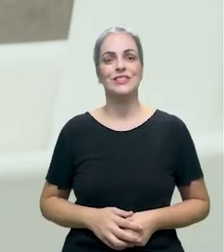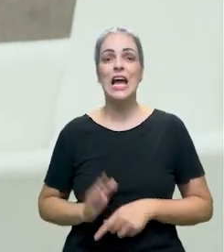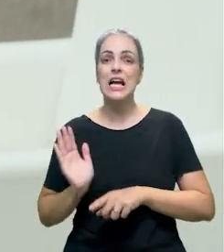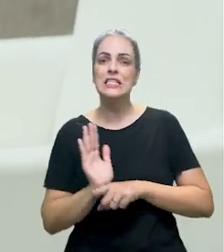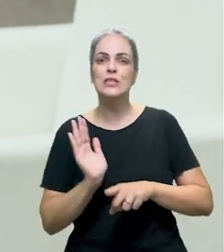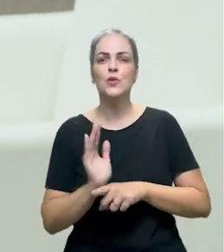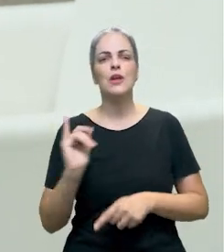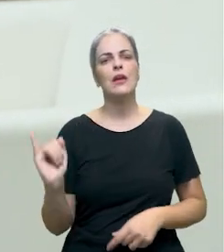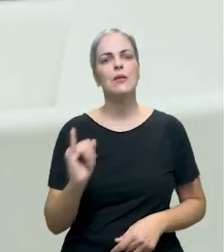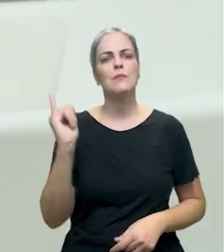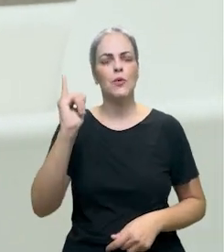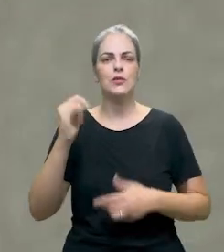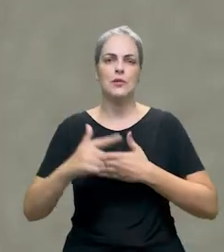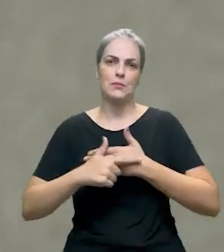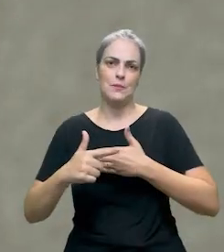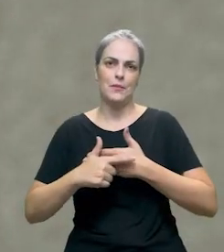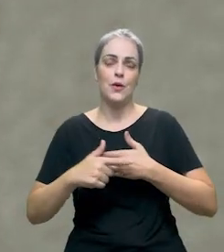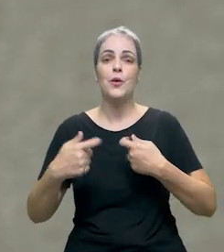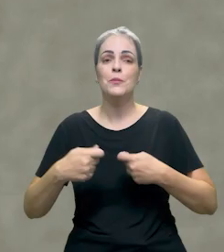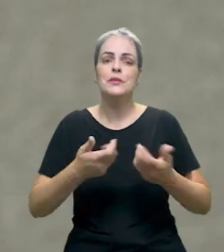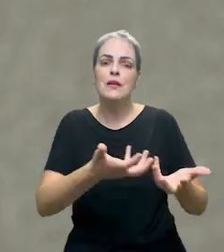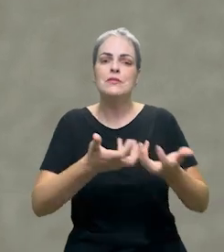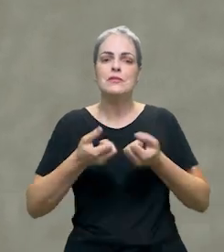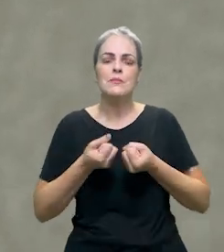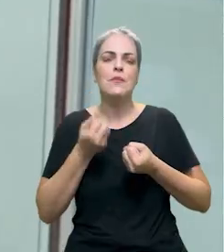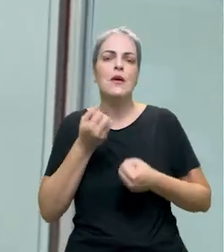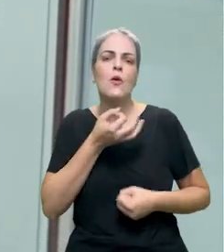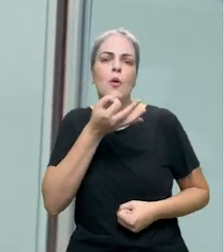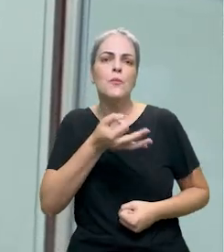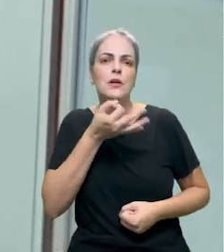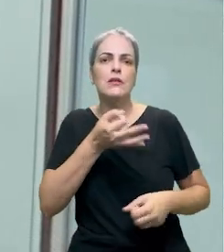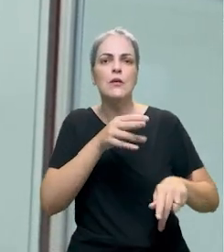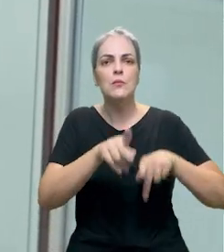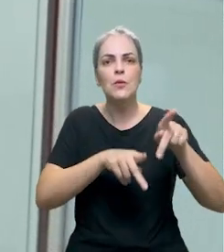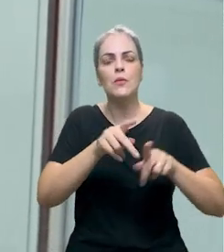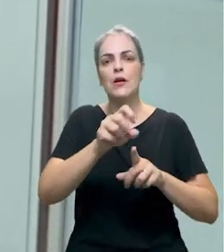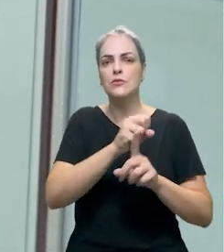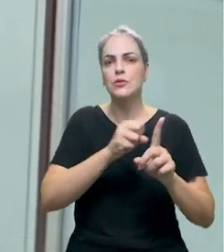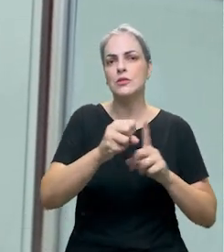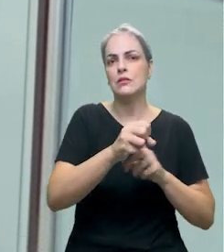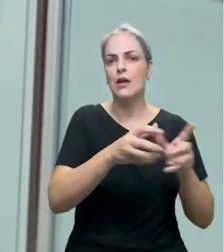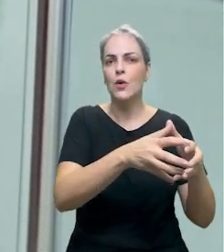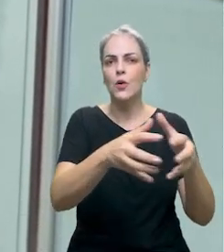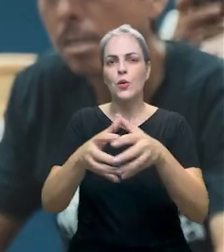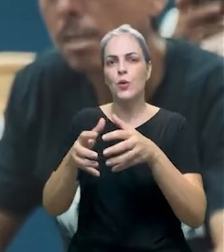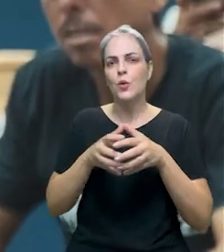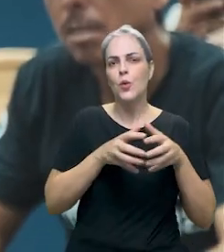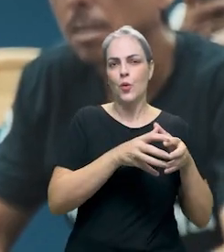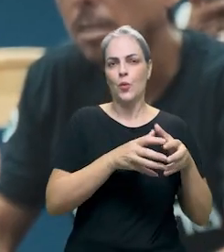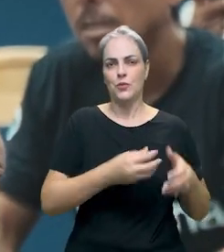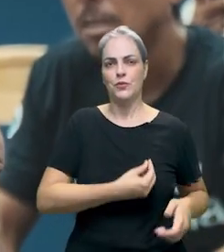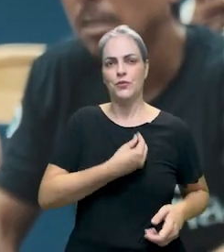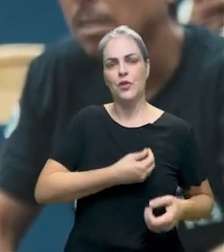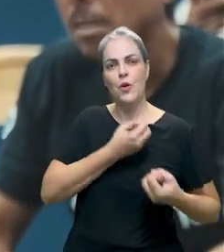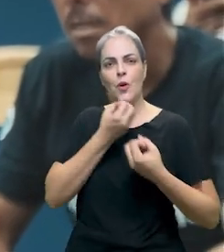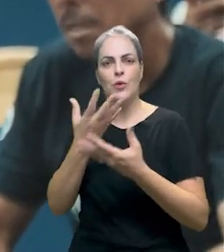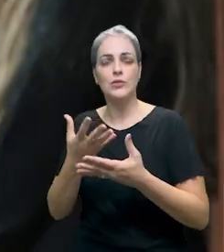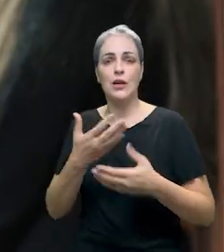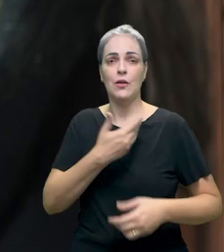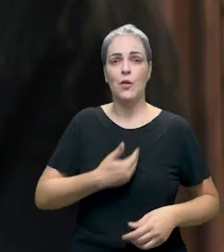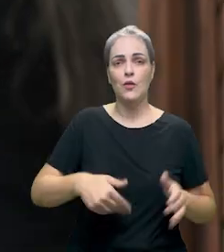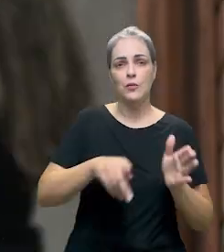assessoria tem esse papel de escutar o que as sociedades civil organizadas, as organizações